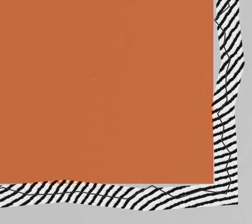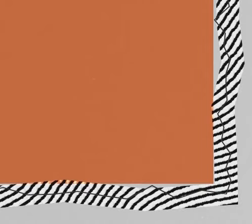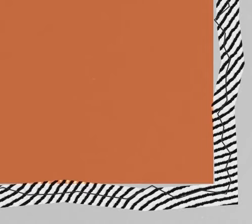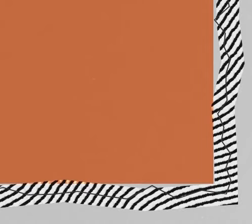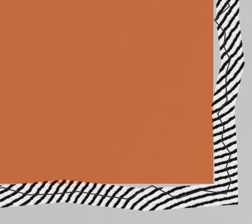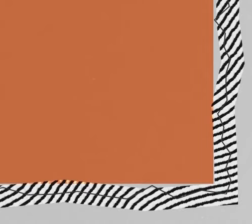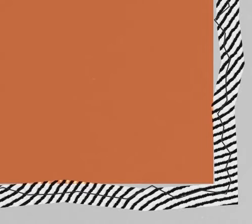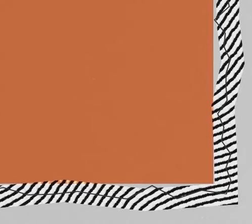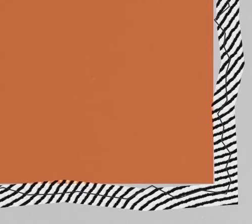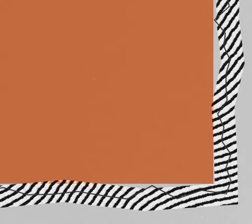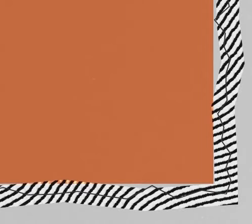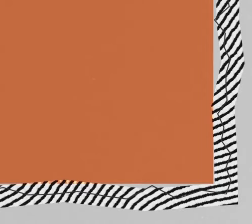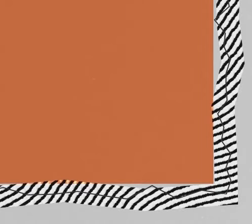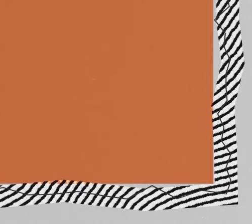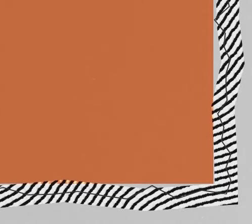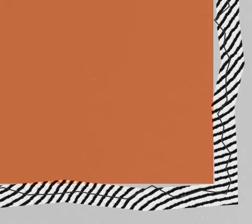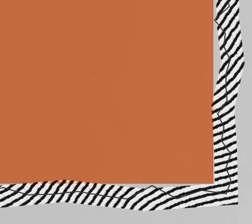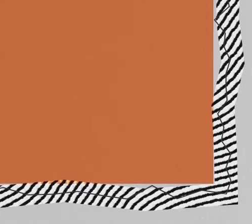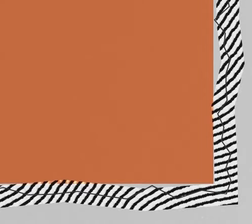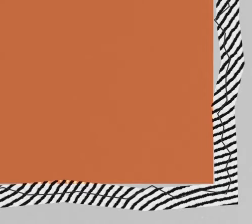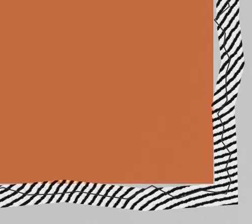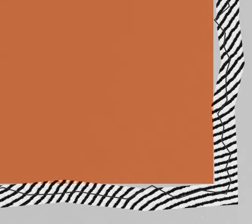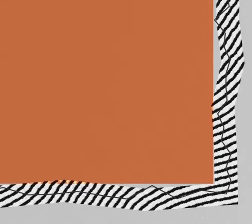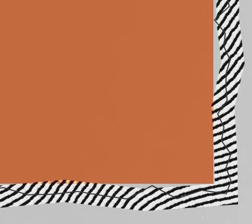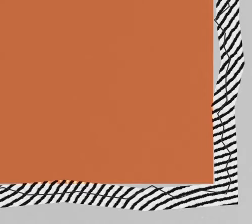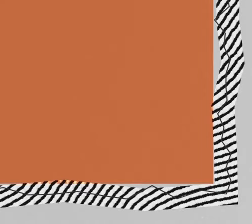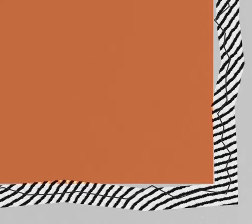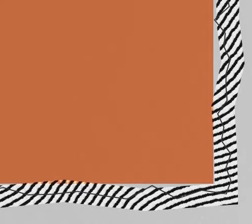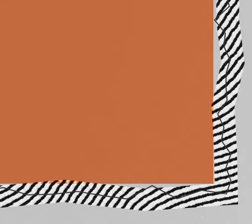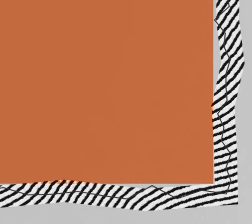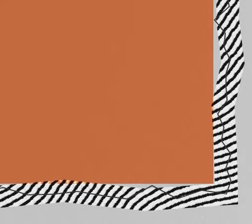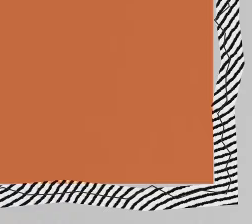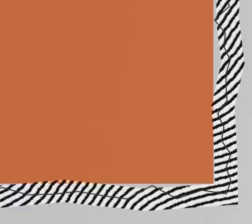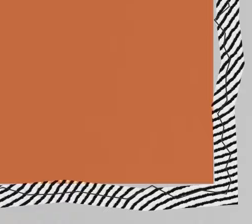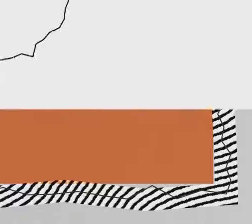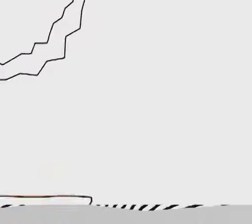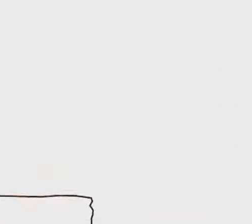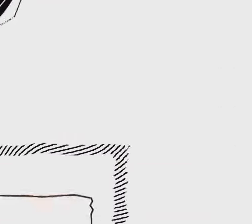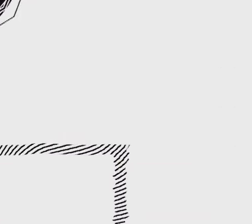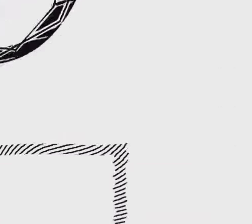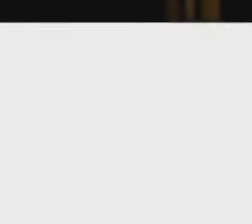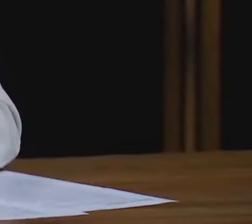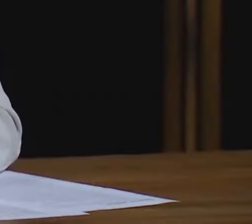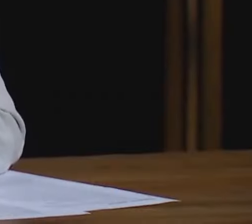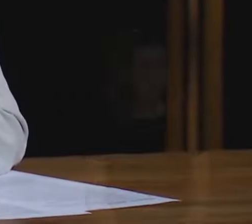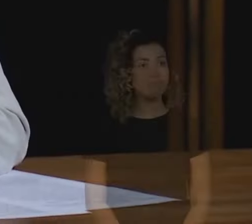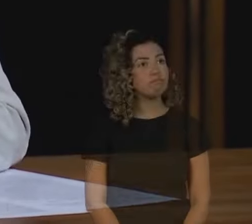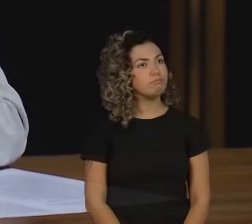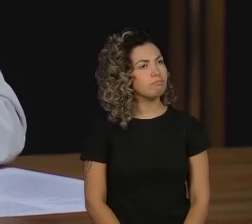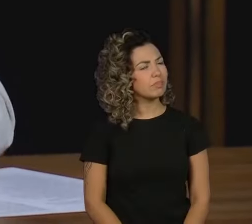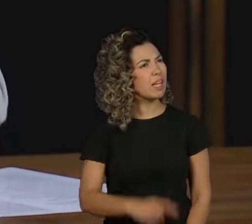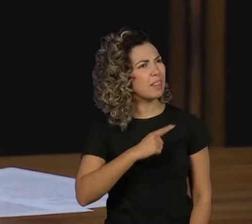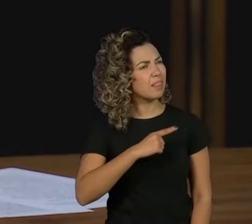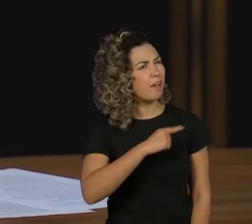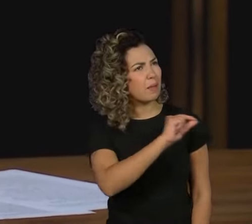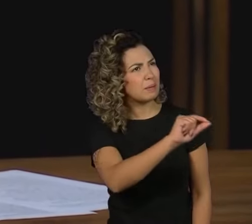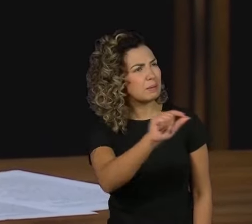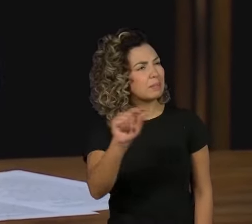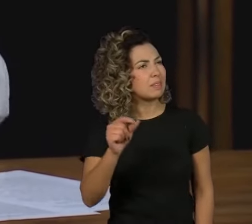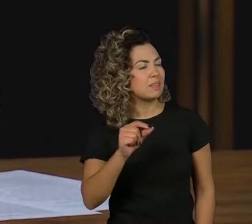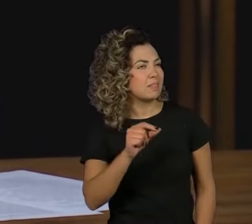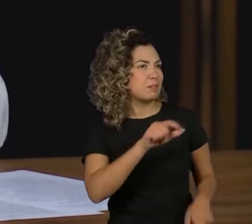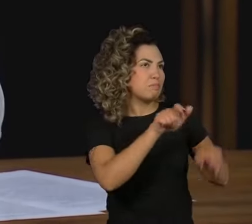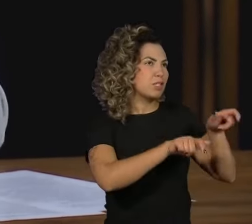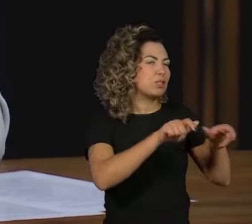mosquitos. Que pique você começa a falar mal, falar mal, falar mal, né? Alguns comediantes lamentam, né?